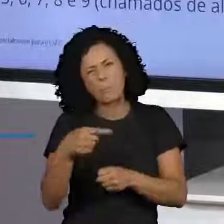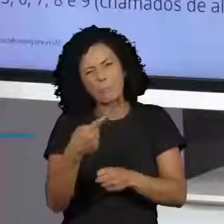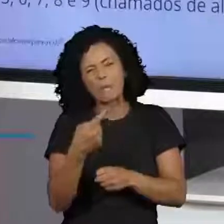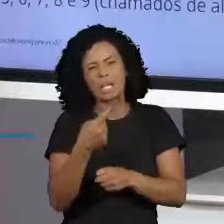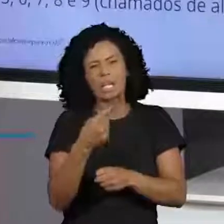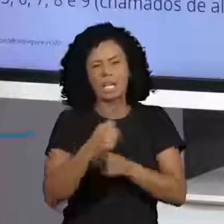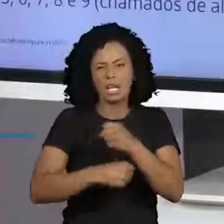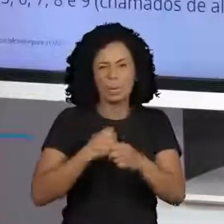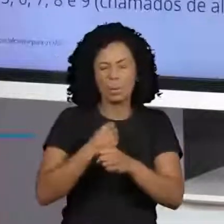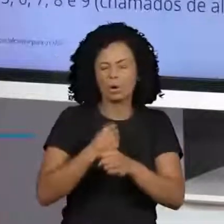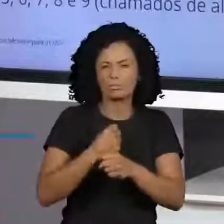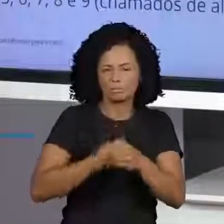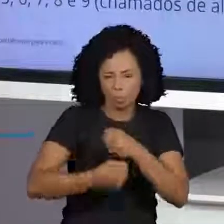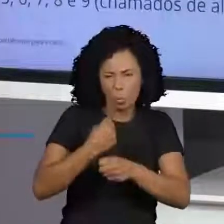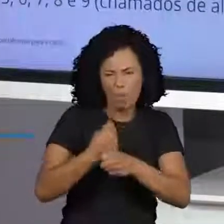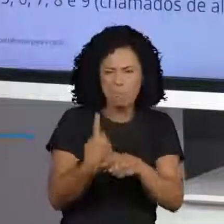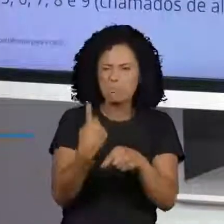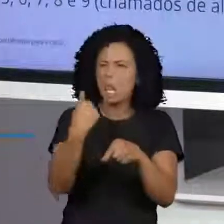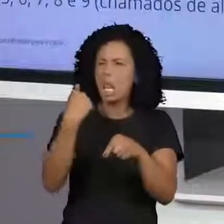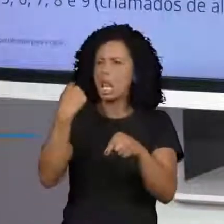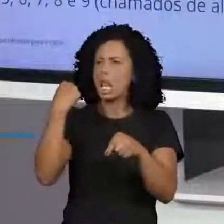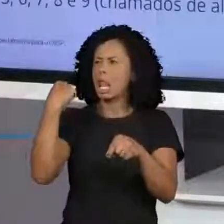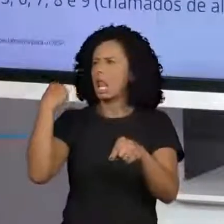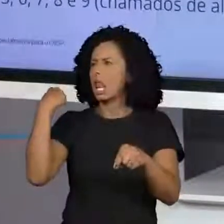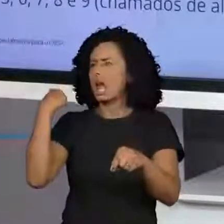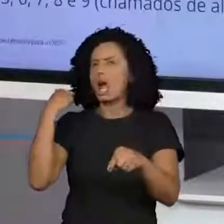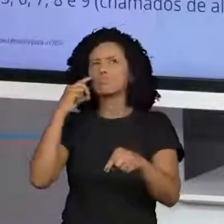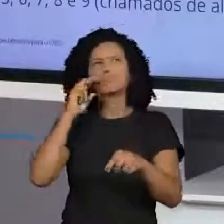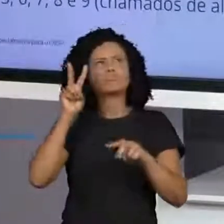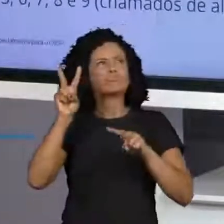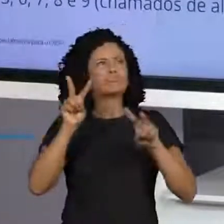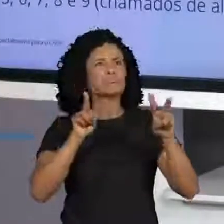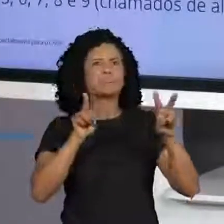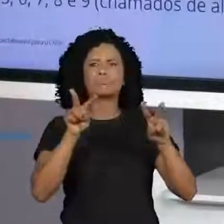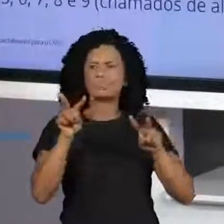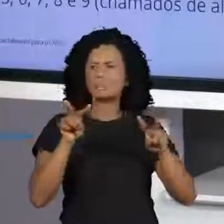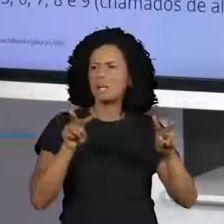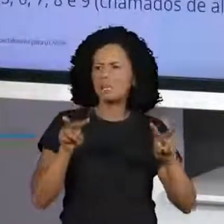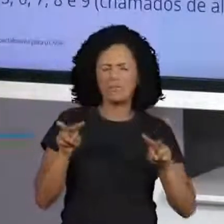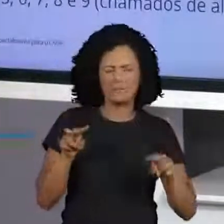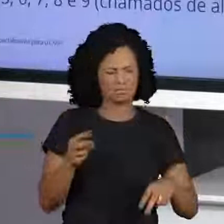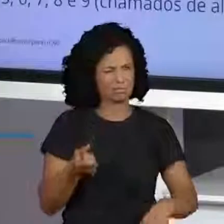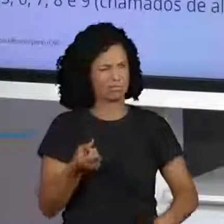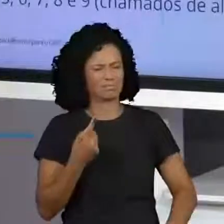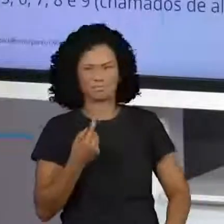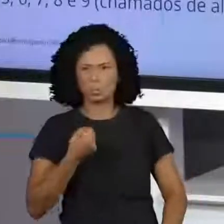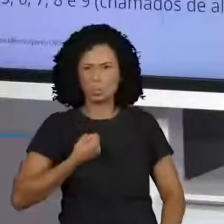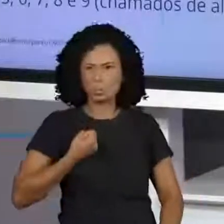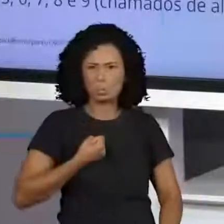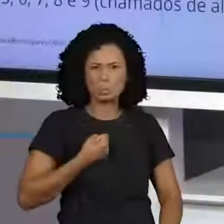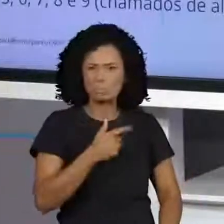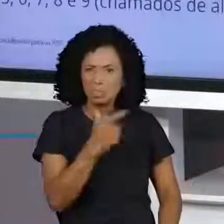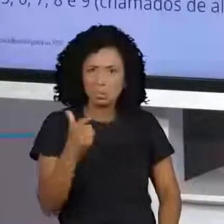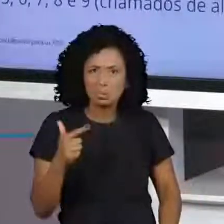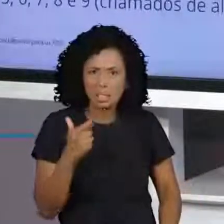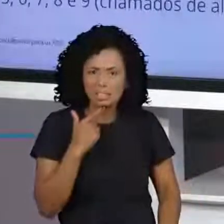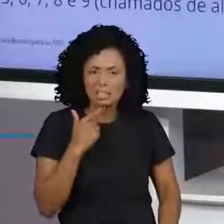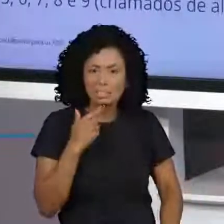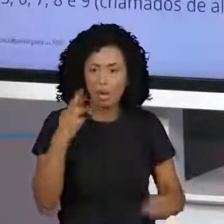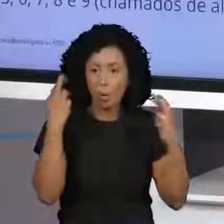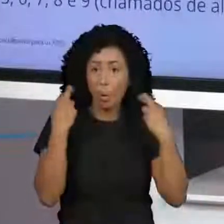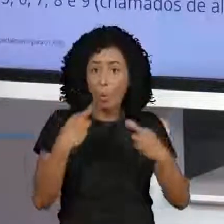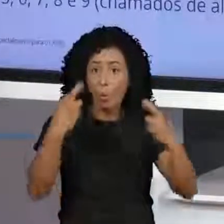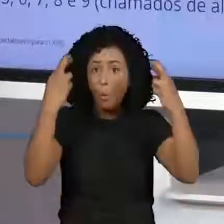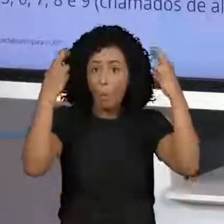e começa a pensar, eles não tinham números. E sabe o que eles tinham que contar? Os rebanhos. Eles tinham que contar suas